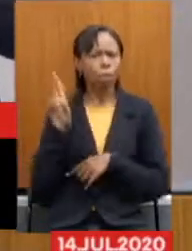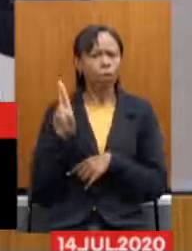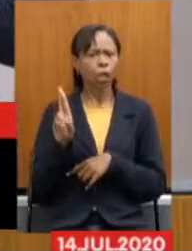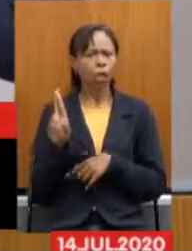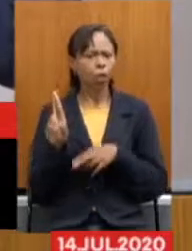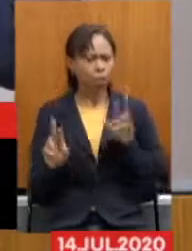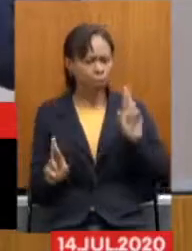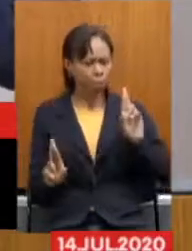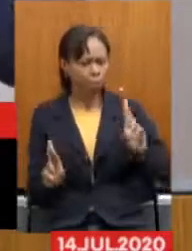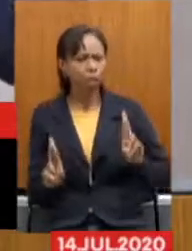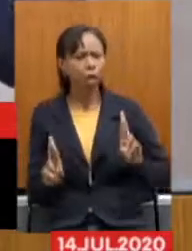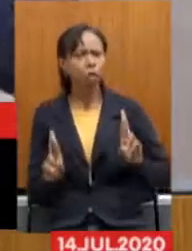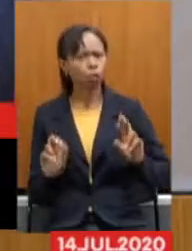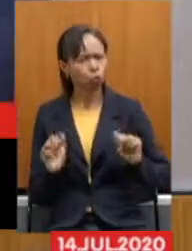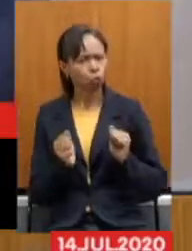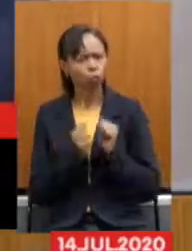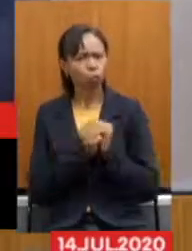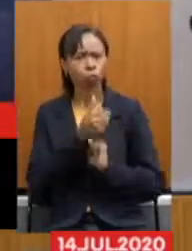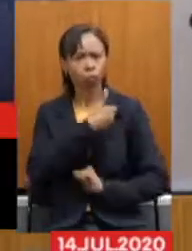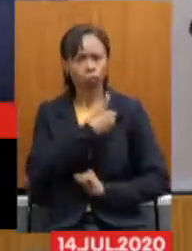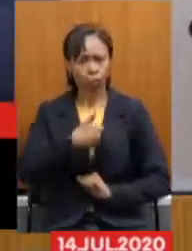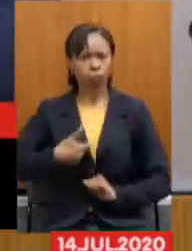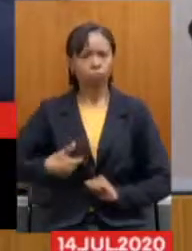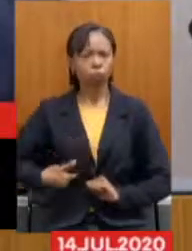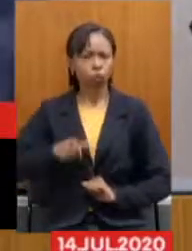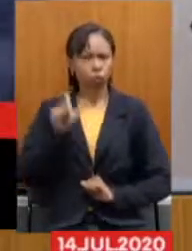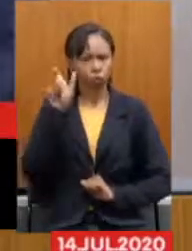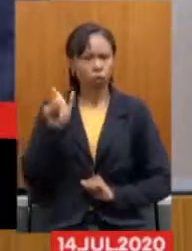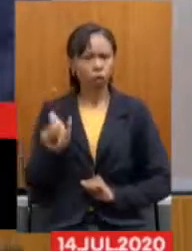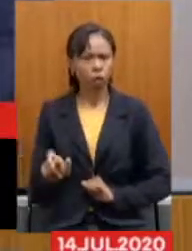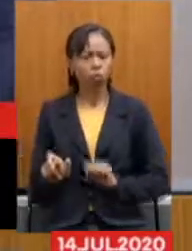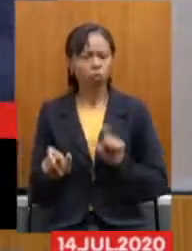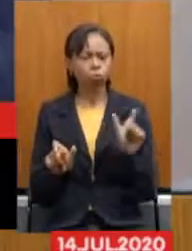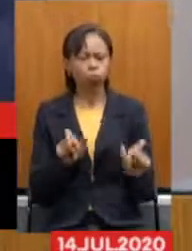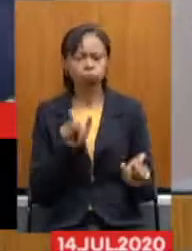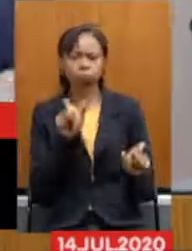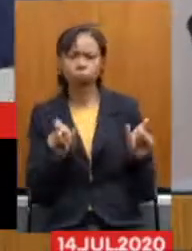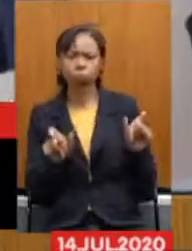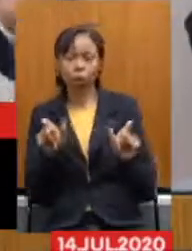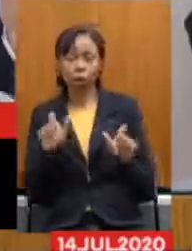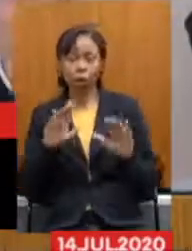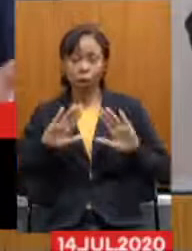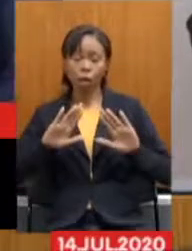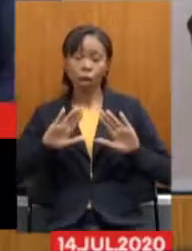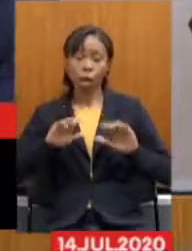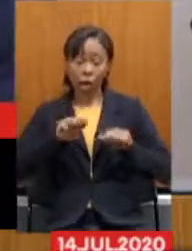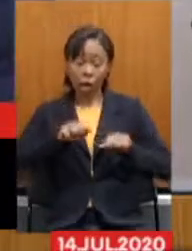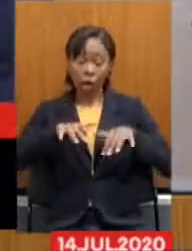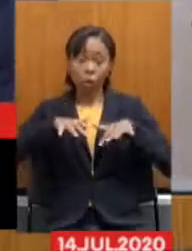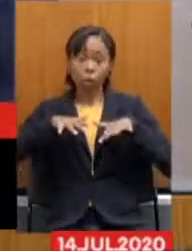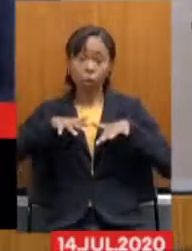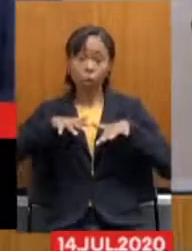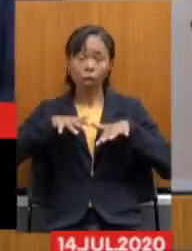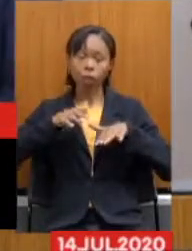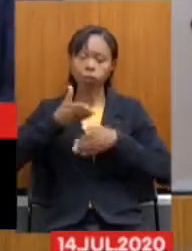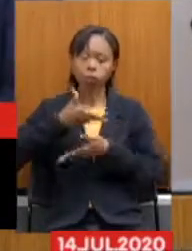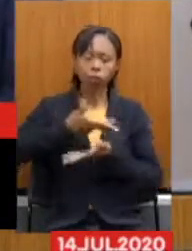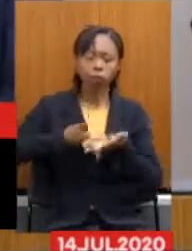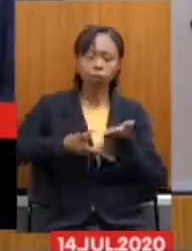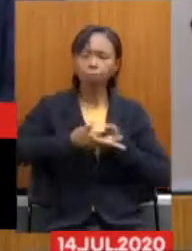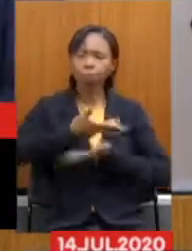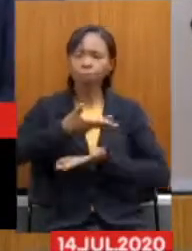Com o governador O próprio governador E a assembleia Vai intermediar A conversa Com todos os servidores